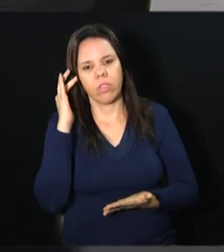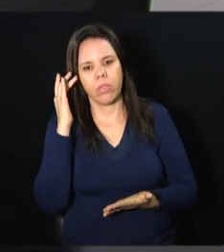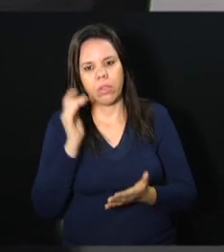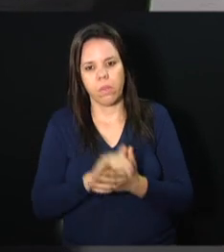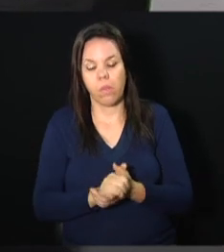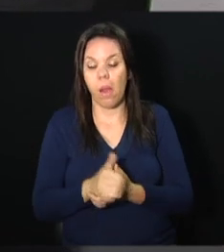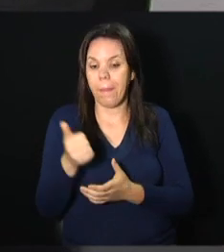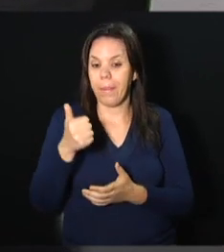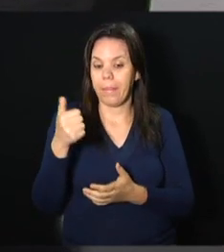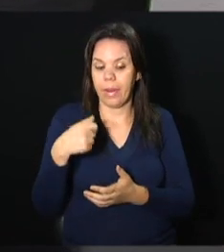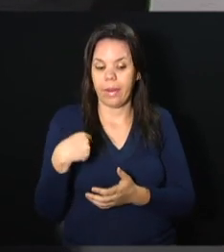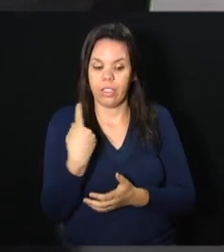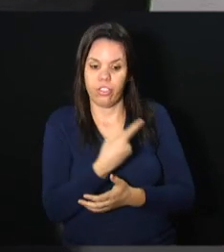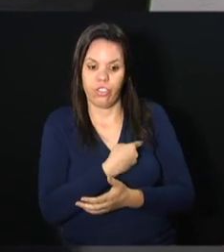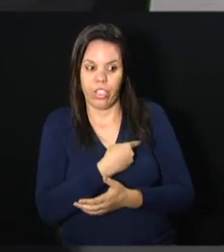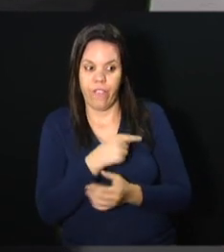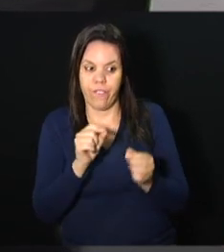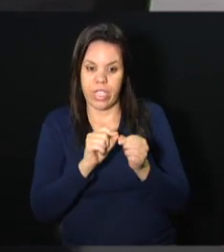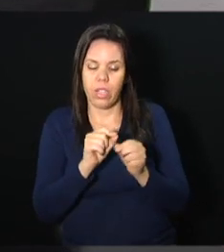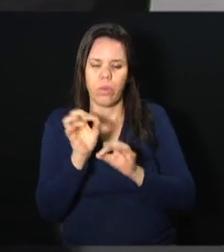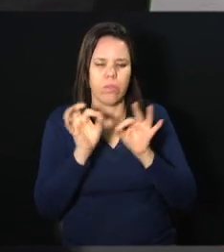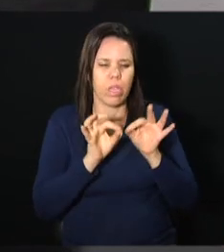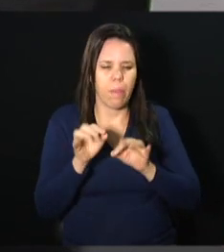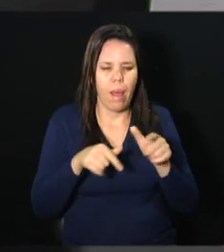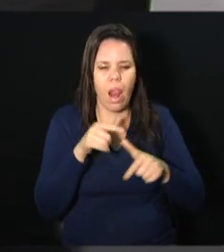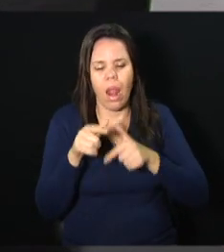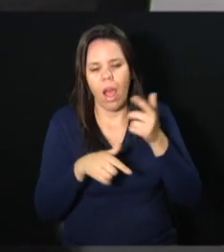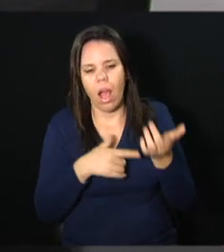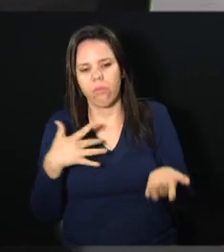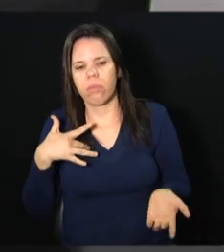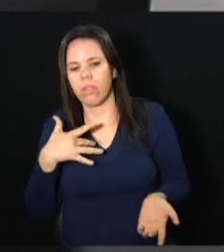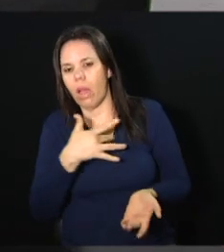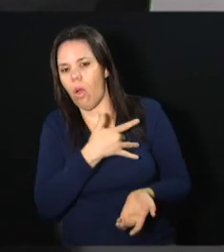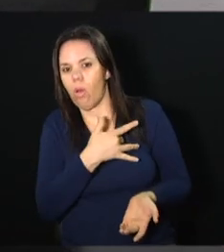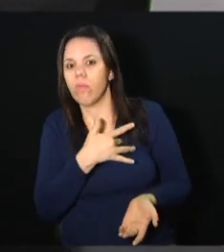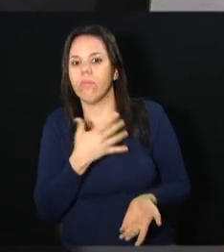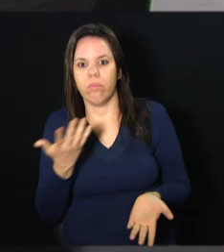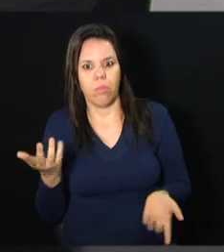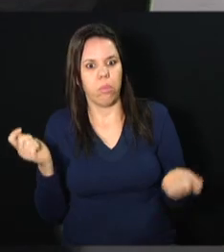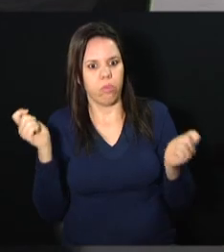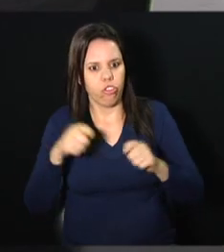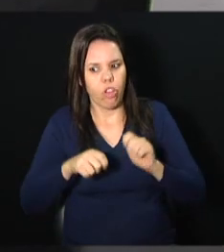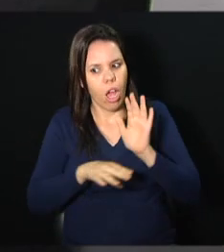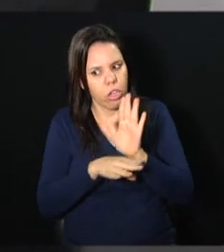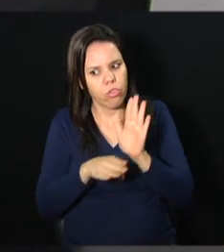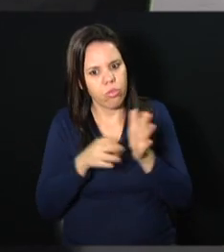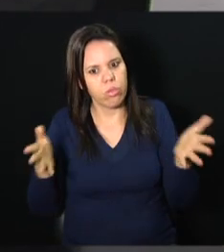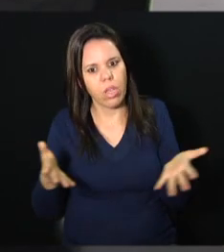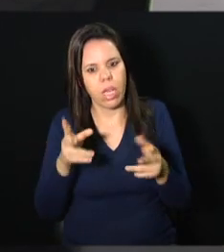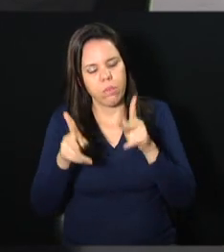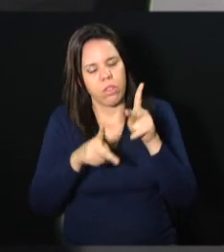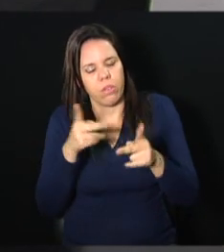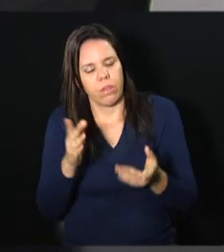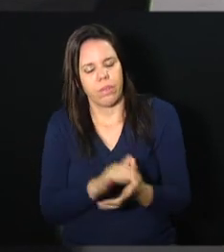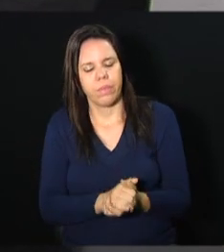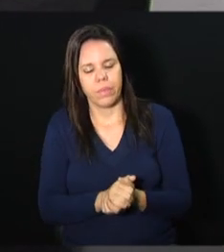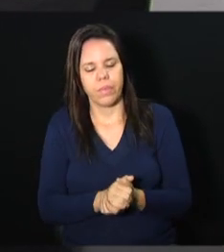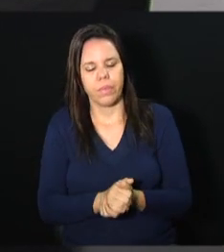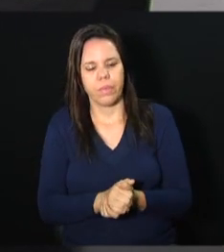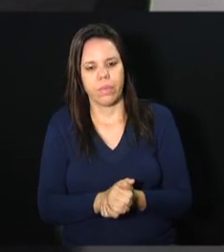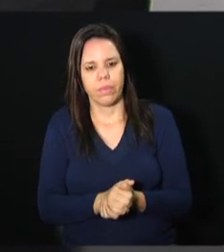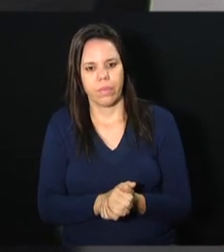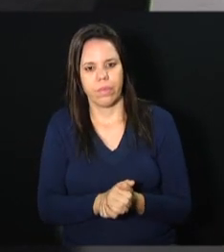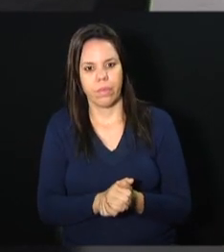primeiro que a gente ia fazer saúde, trabalhar com saúde, era uma coisa que a gente podia ajudar as pessoas. A